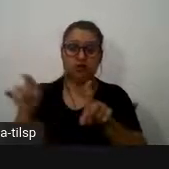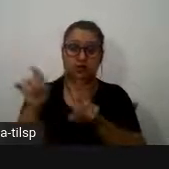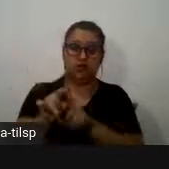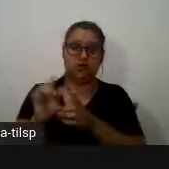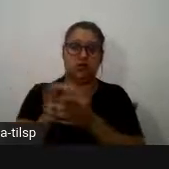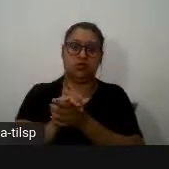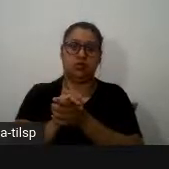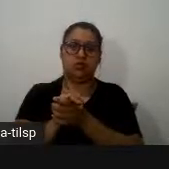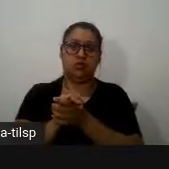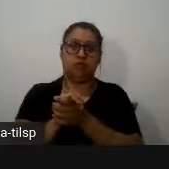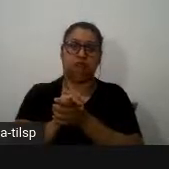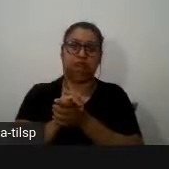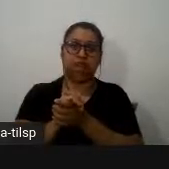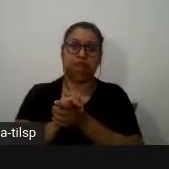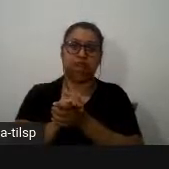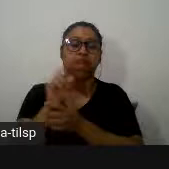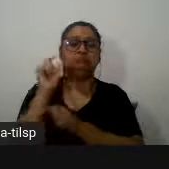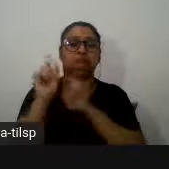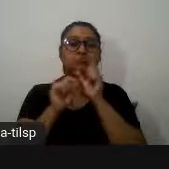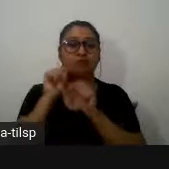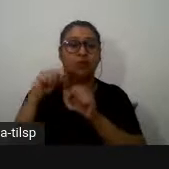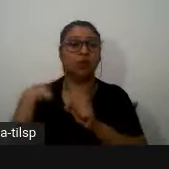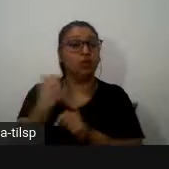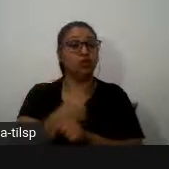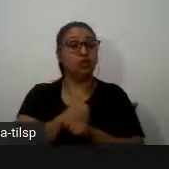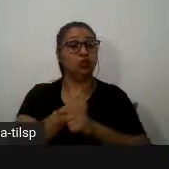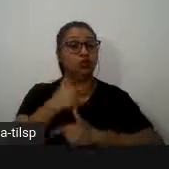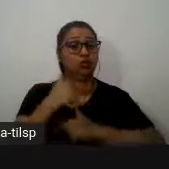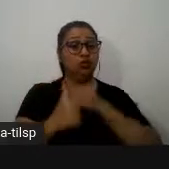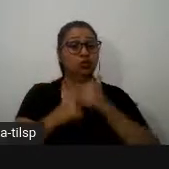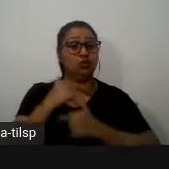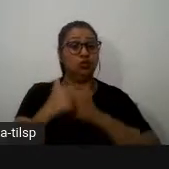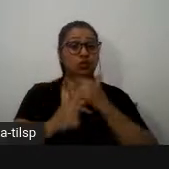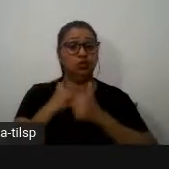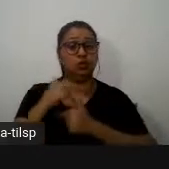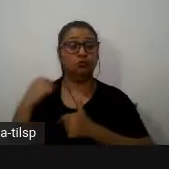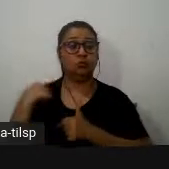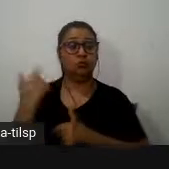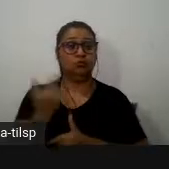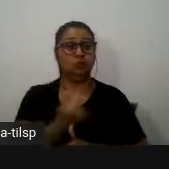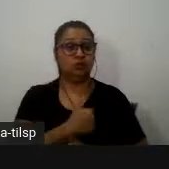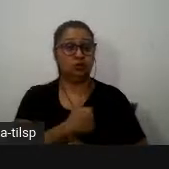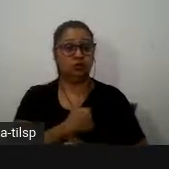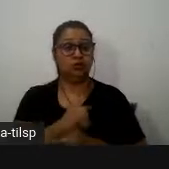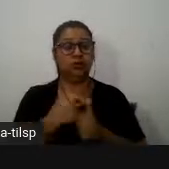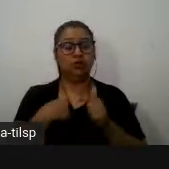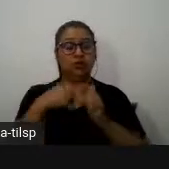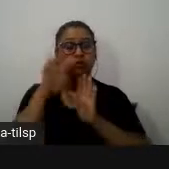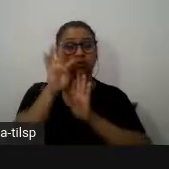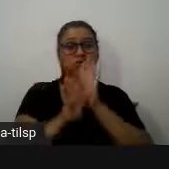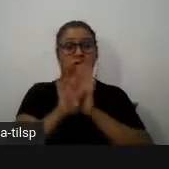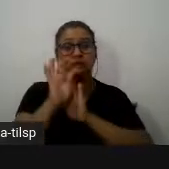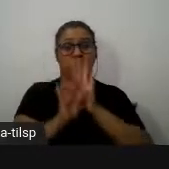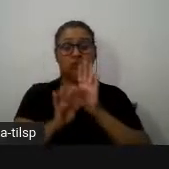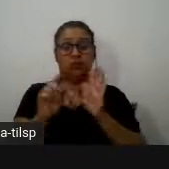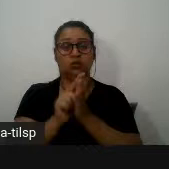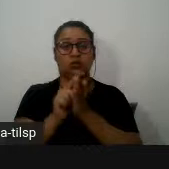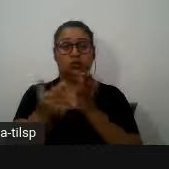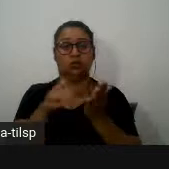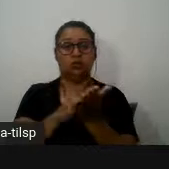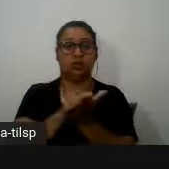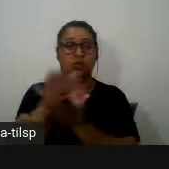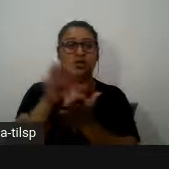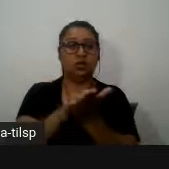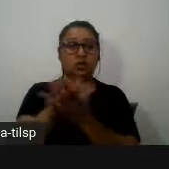suporte no nosso trabalho nós também para além de observar textos impressos também observamos